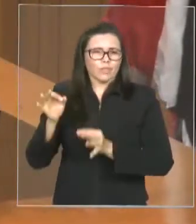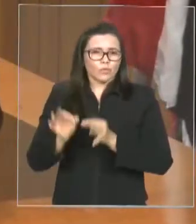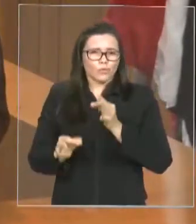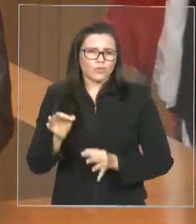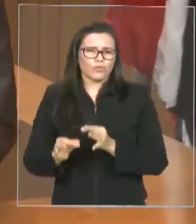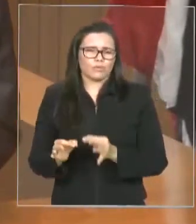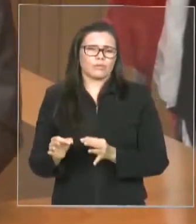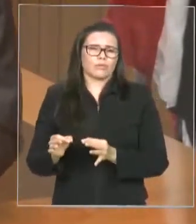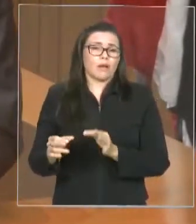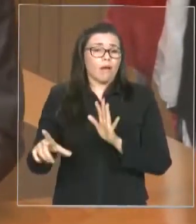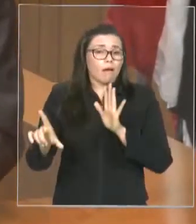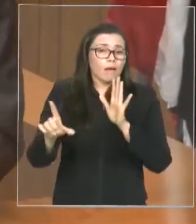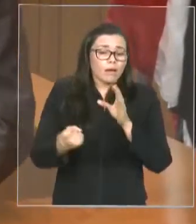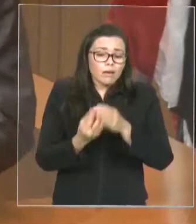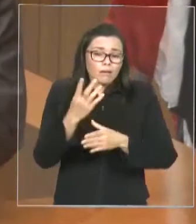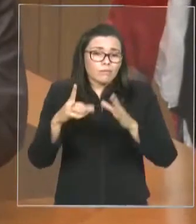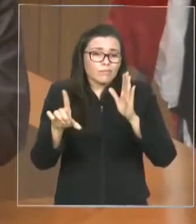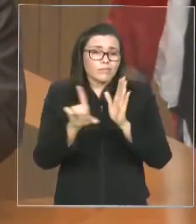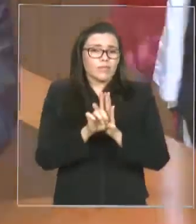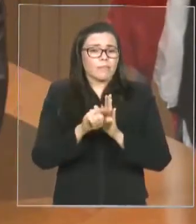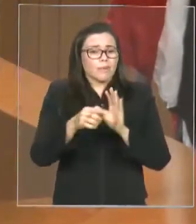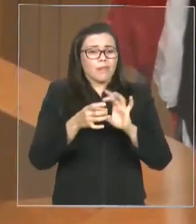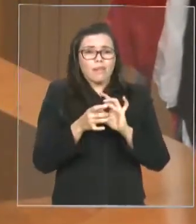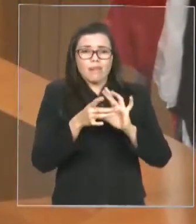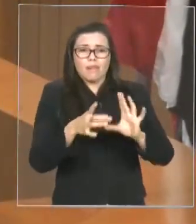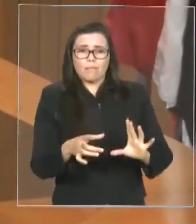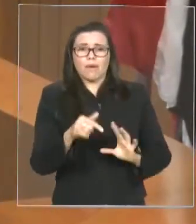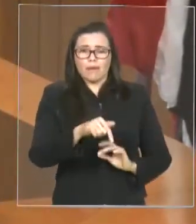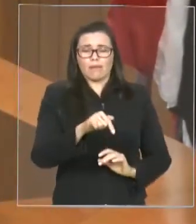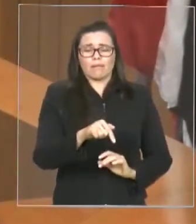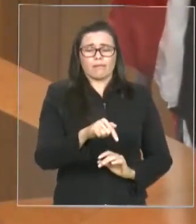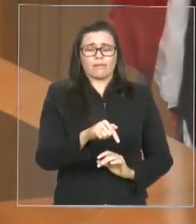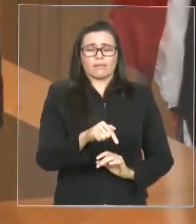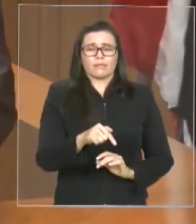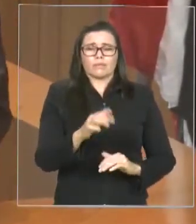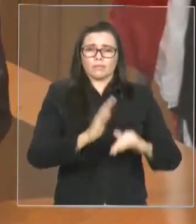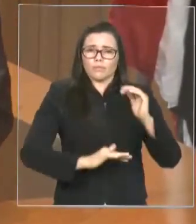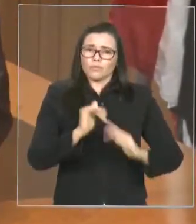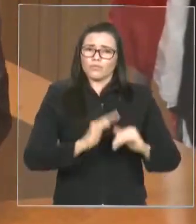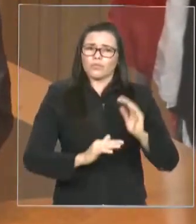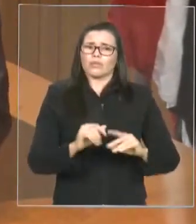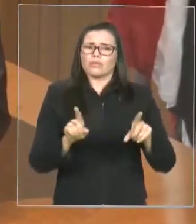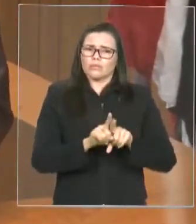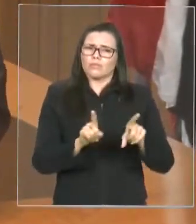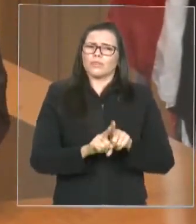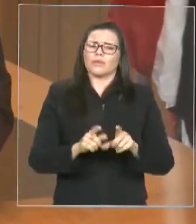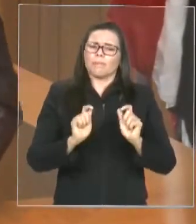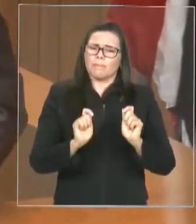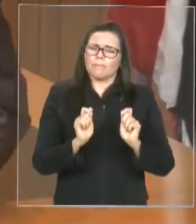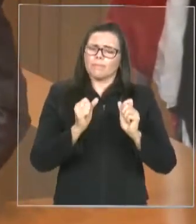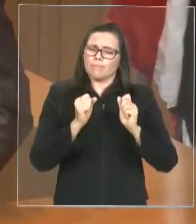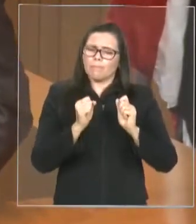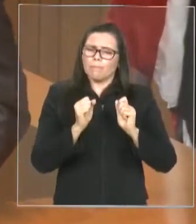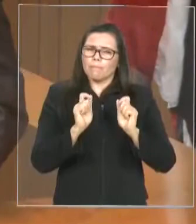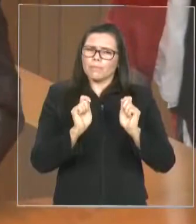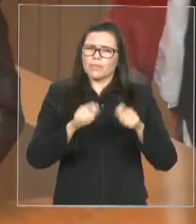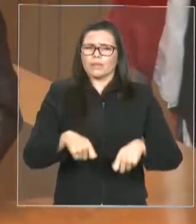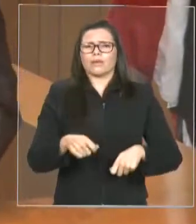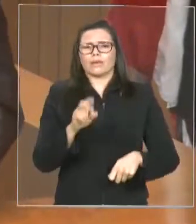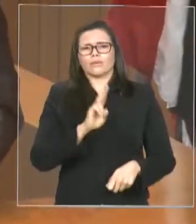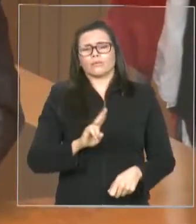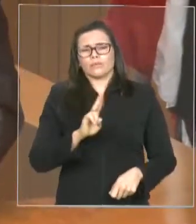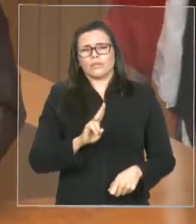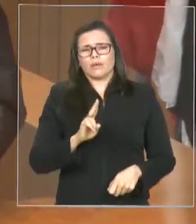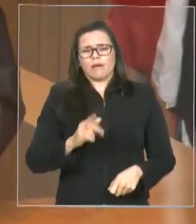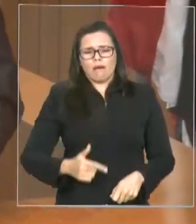ter um papel fundamental na questão do sistema de segurança do Estado e até pelo trabalho que vem se desenvolvendo. Então,